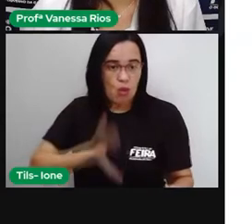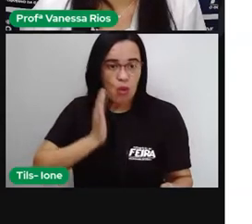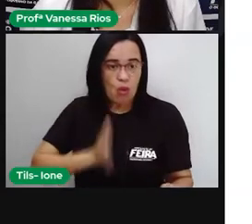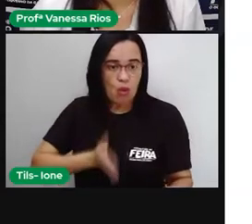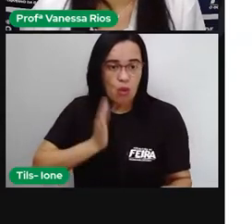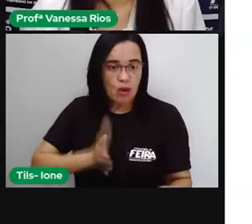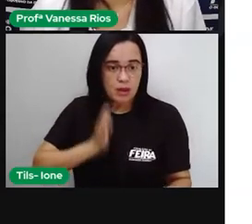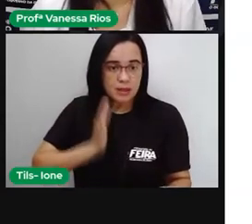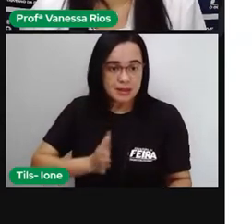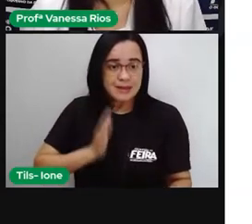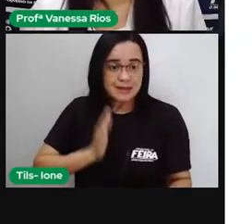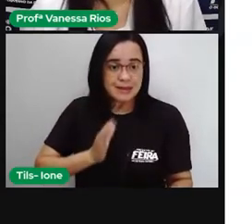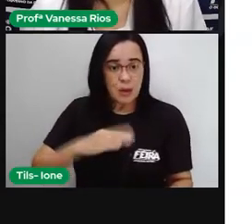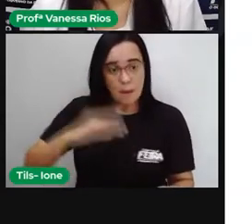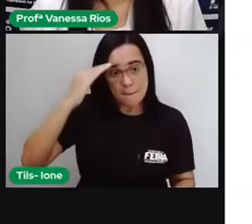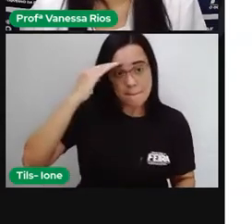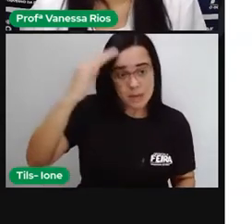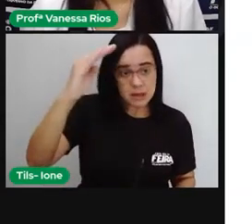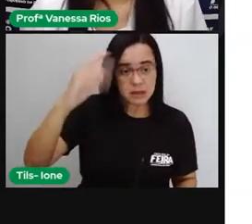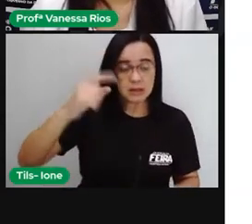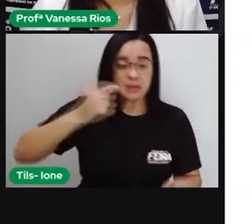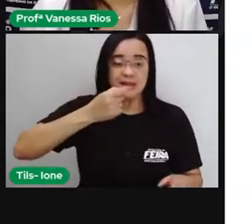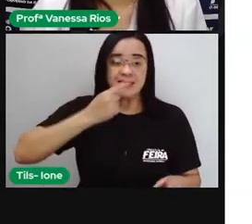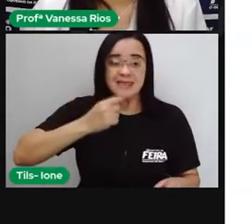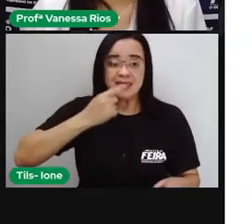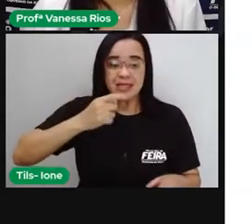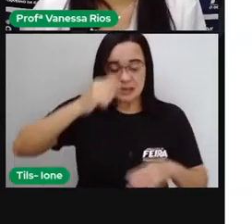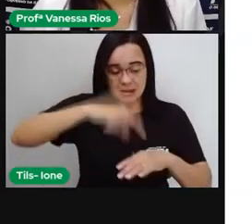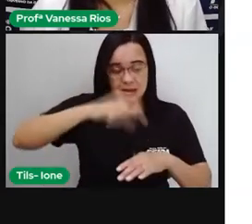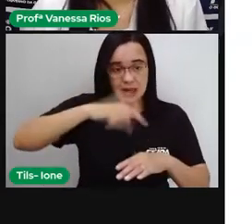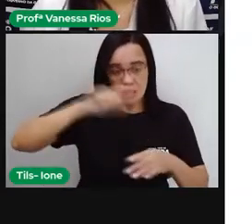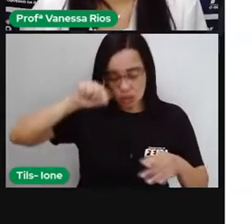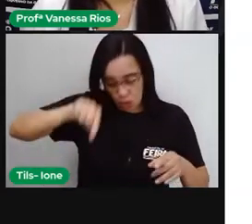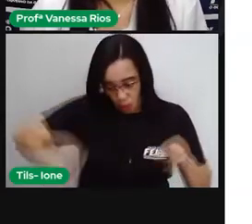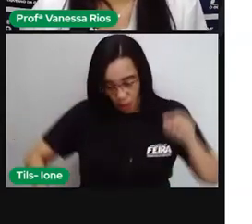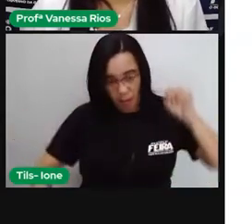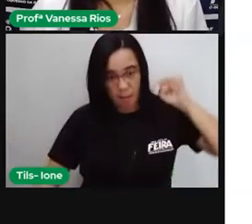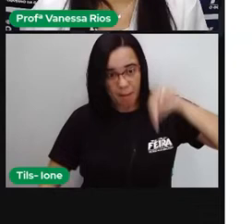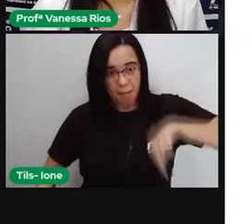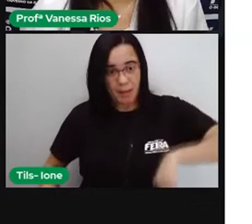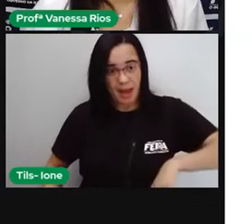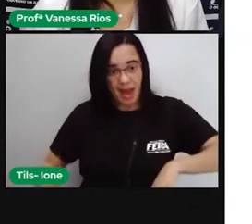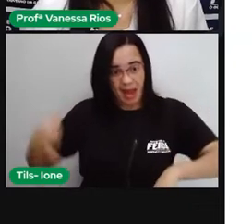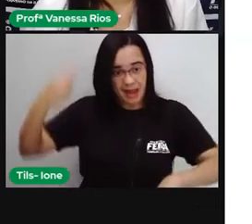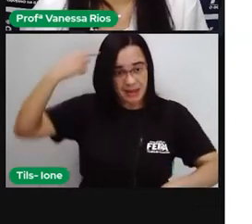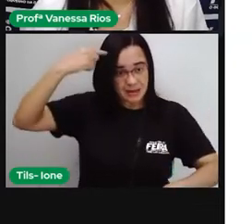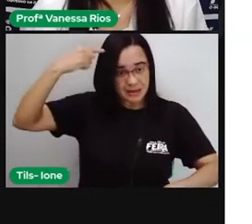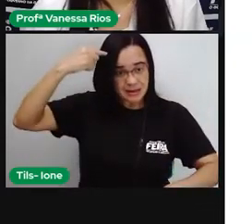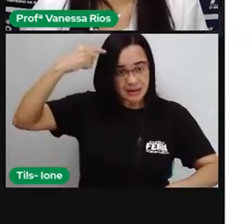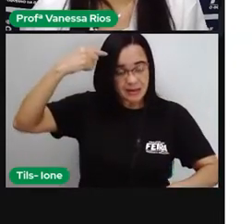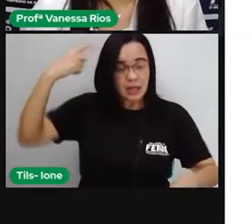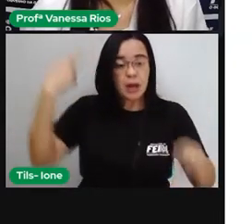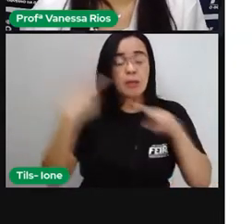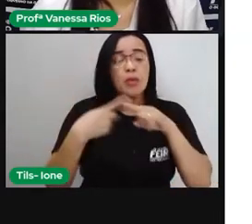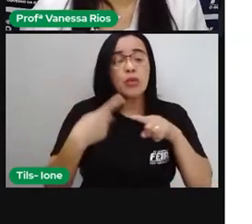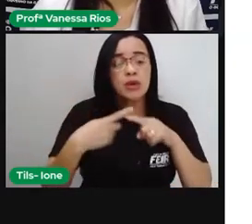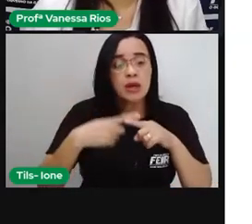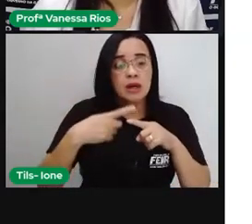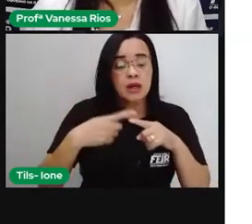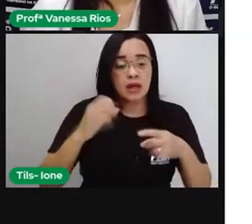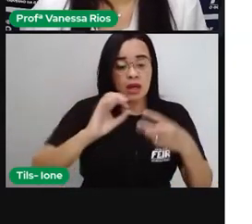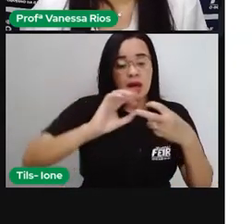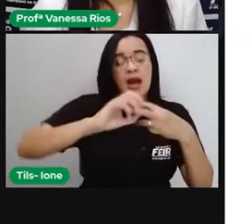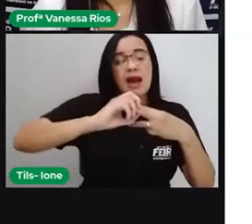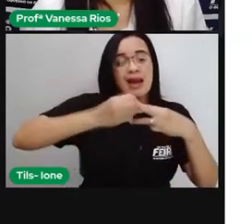corpo, dos pés até a cabeça. E aí desse jeito as nossas células recebem os